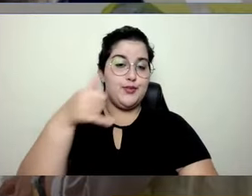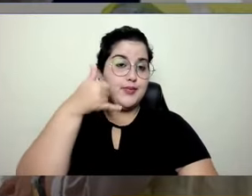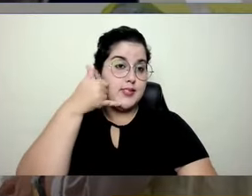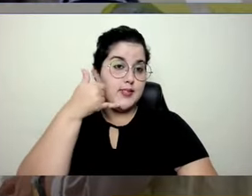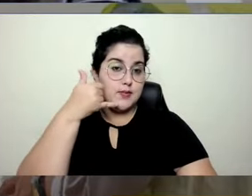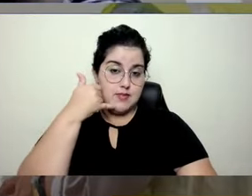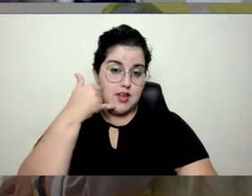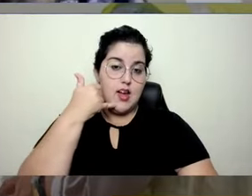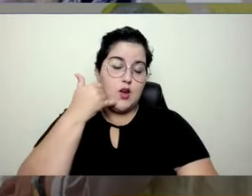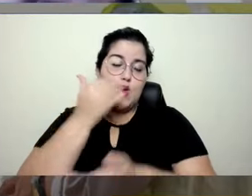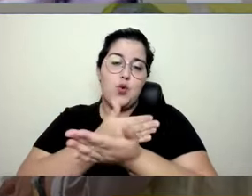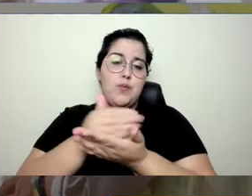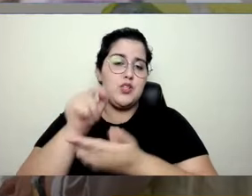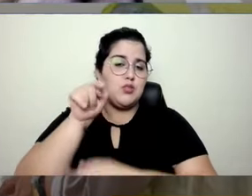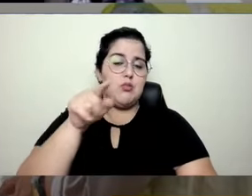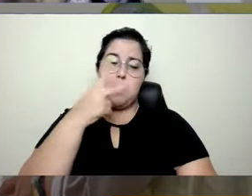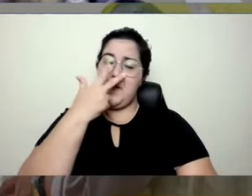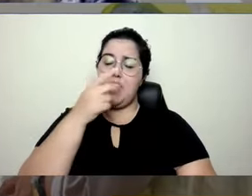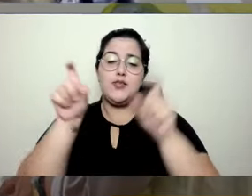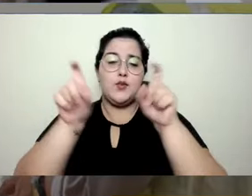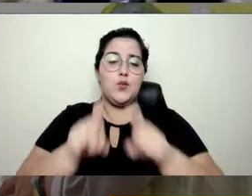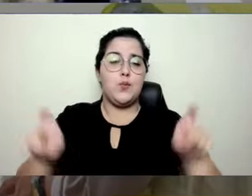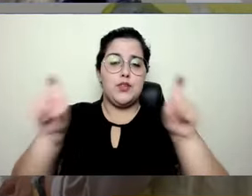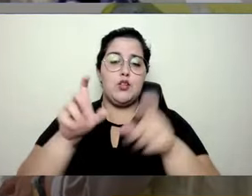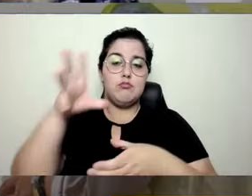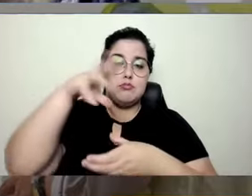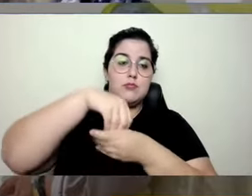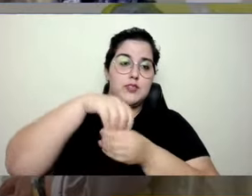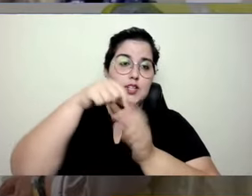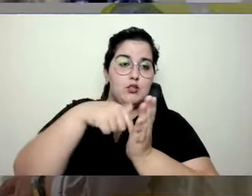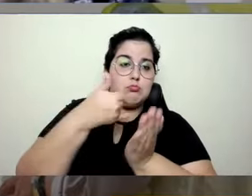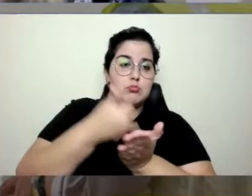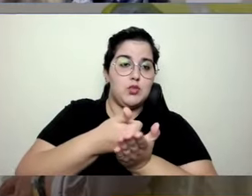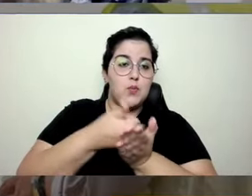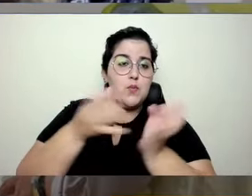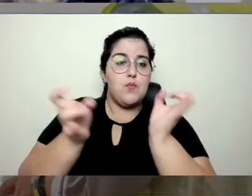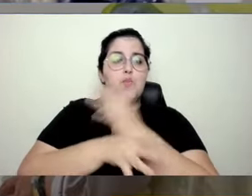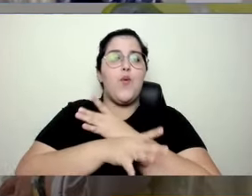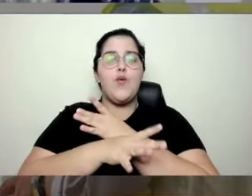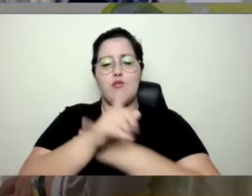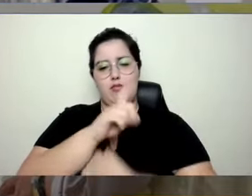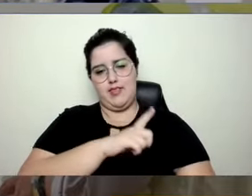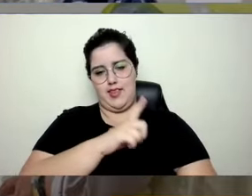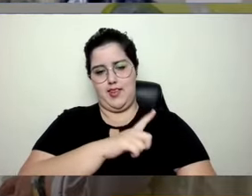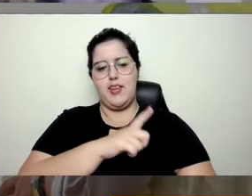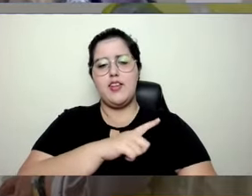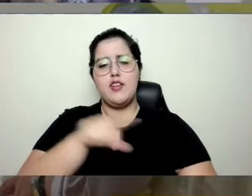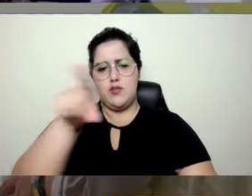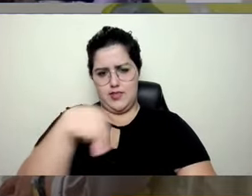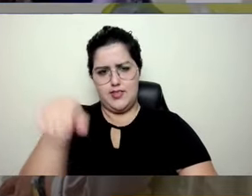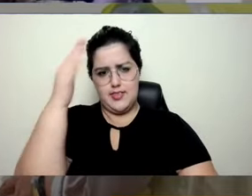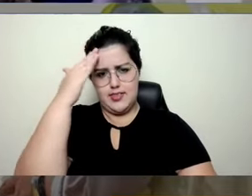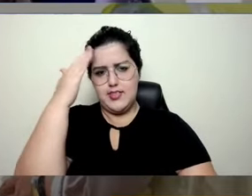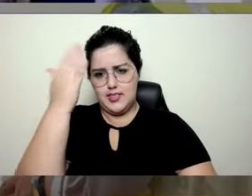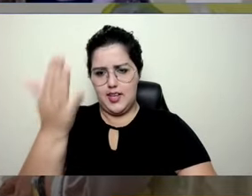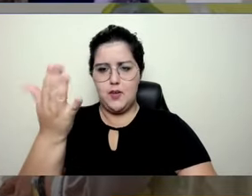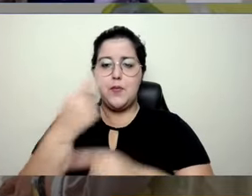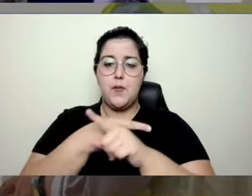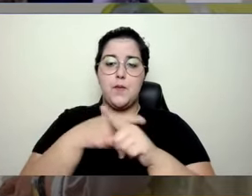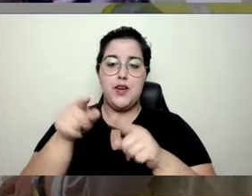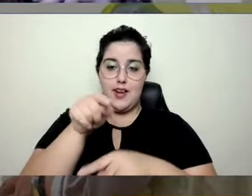Computador pessoal, celular que você leva para todo lugar, que não sei se vocês sabem, mas o